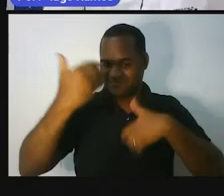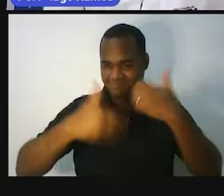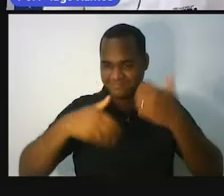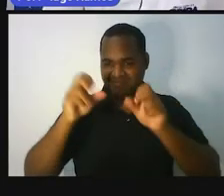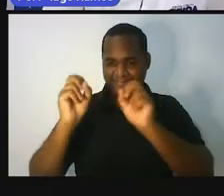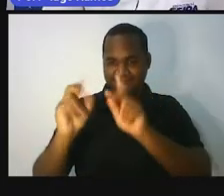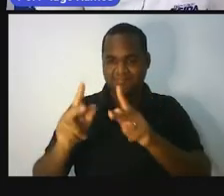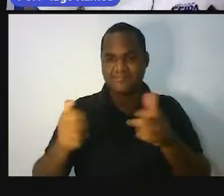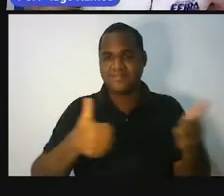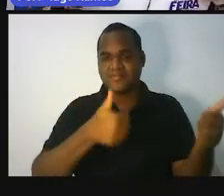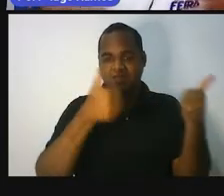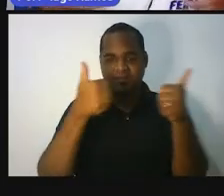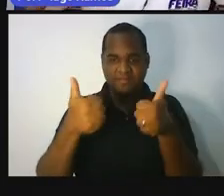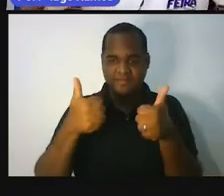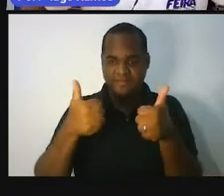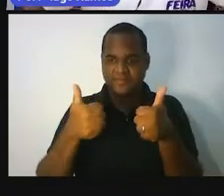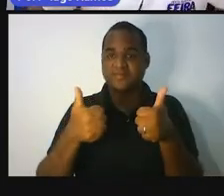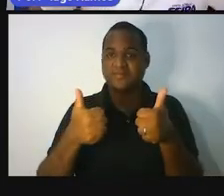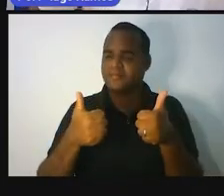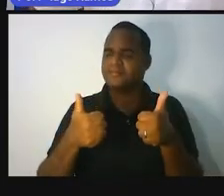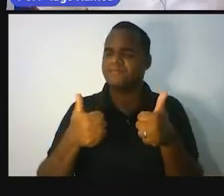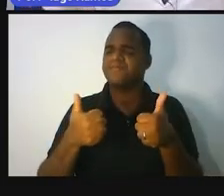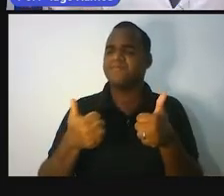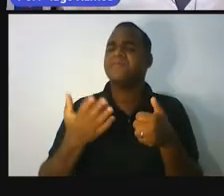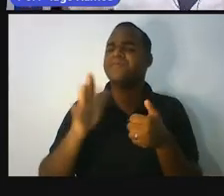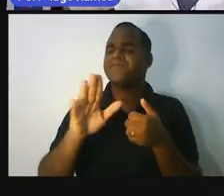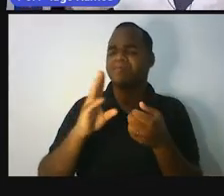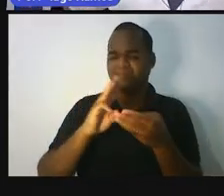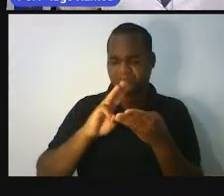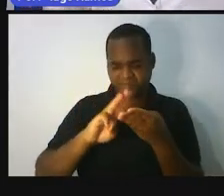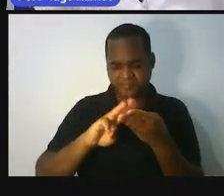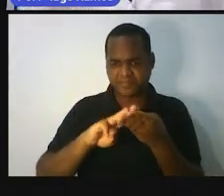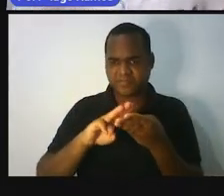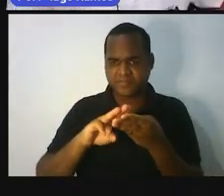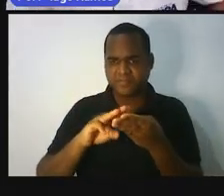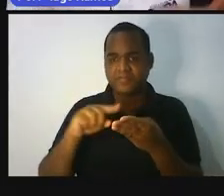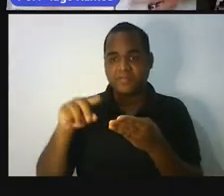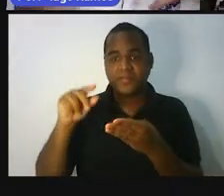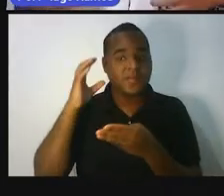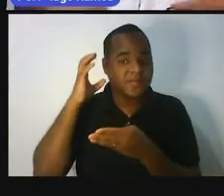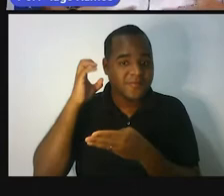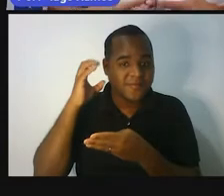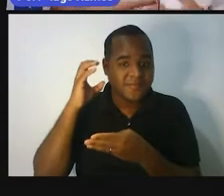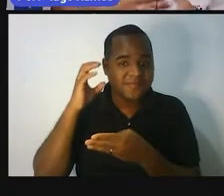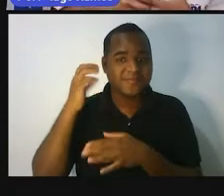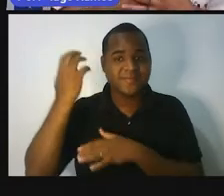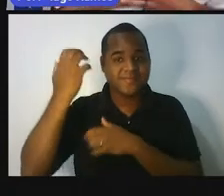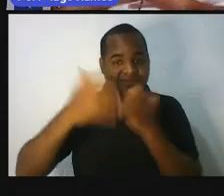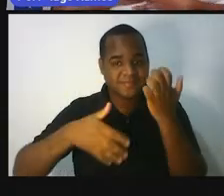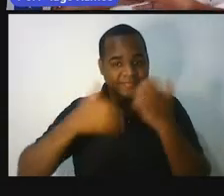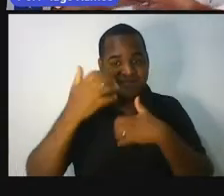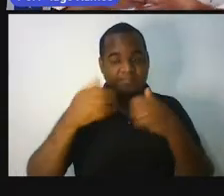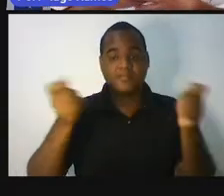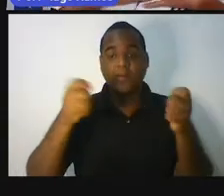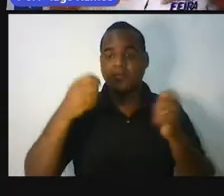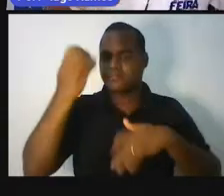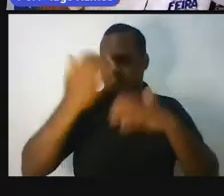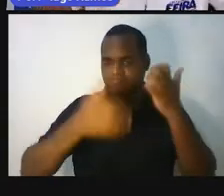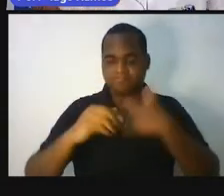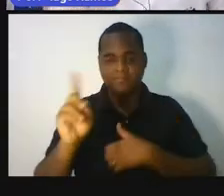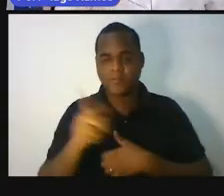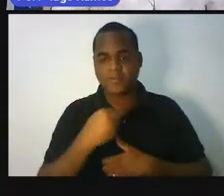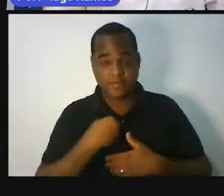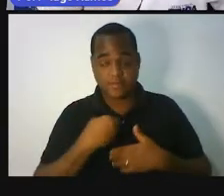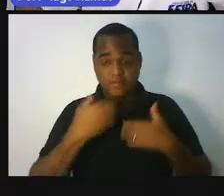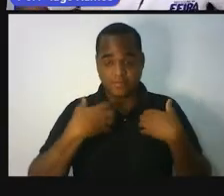tá bom? Mas, essa matemática que a gente ouviu aí no podcast, que sempre teve em nós e foi